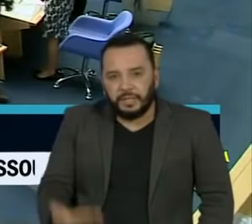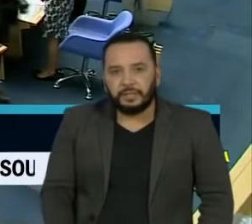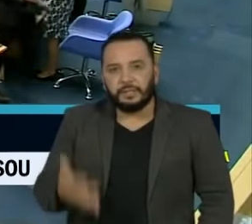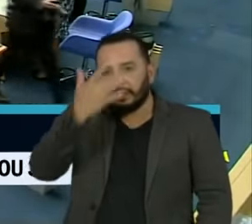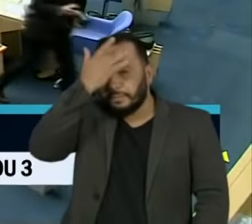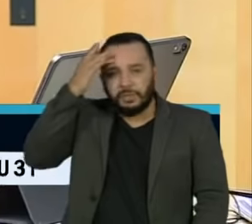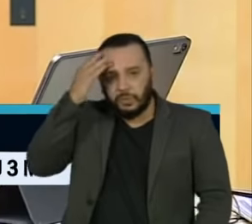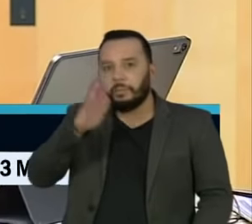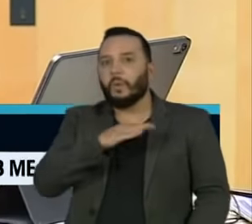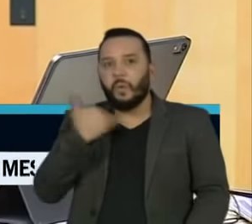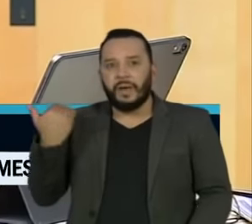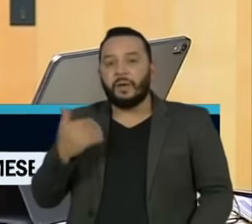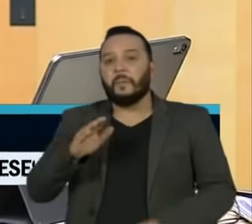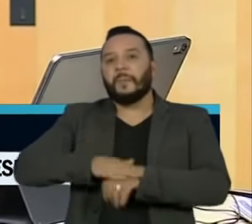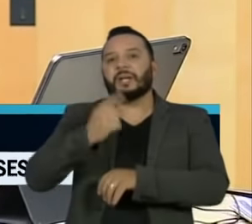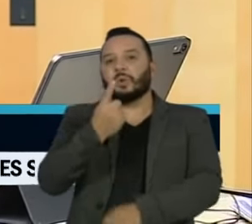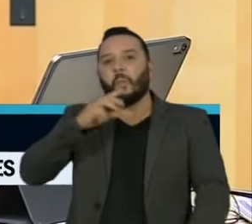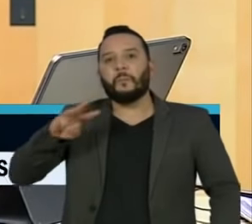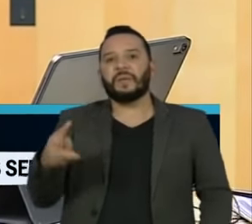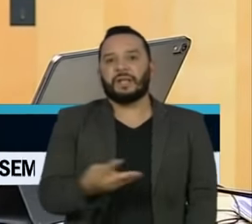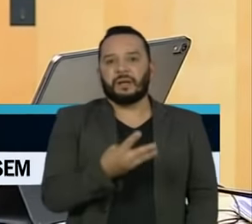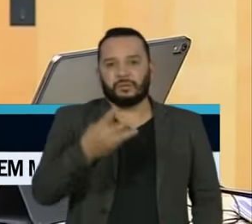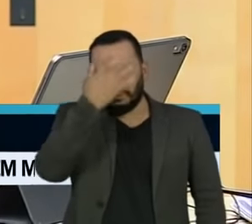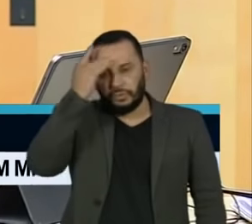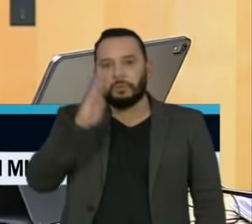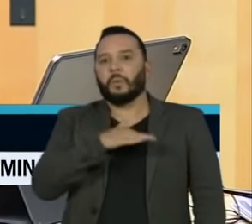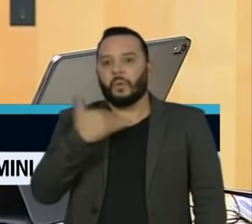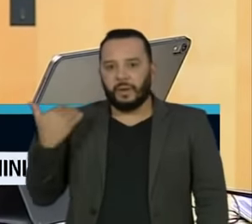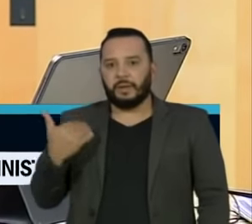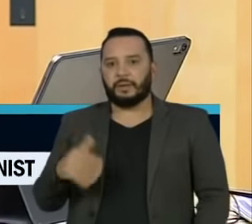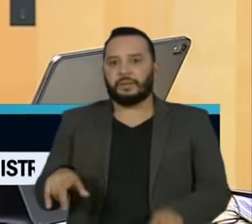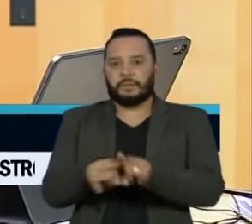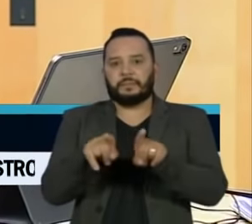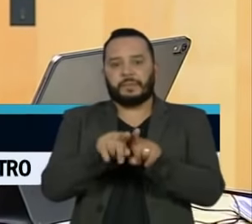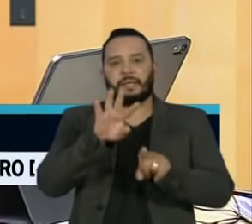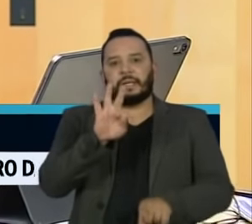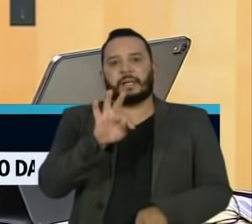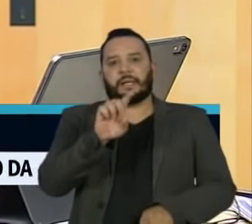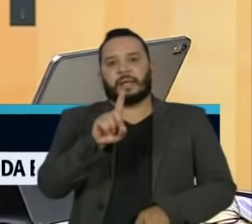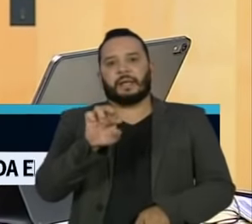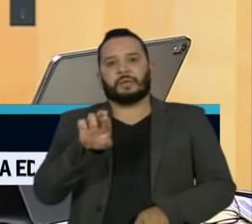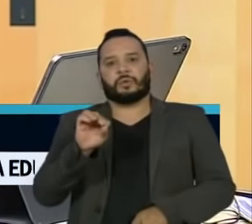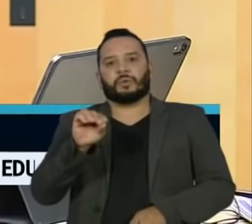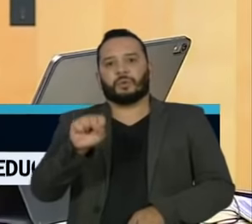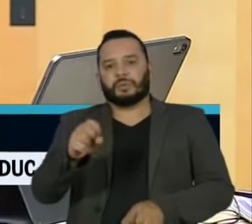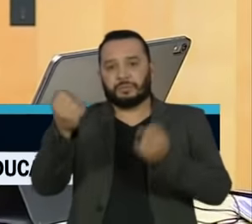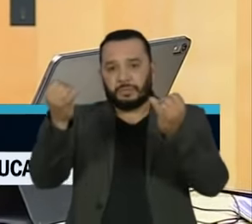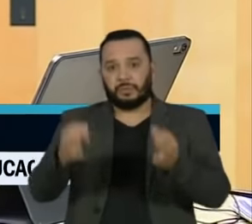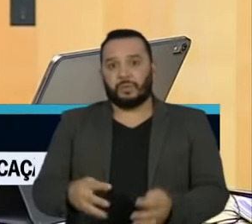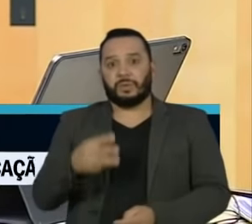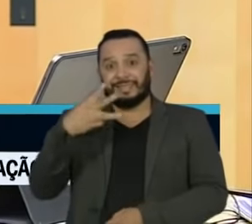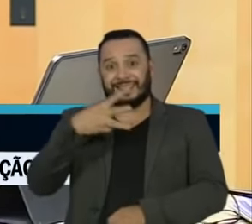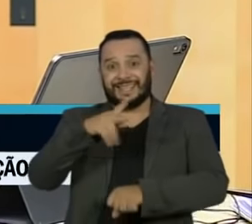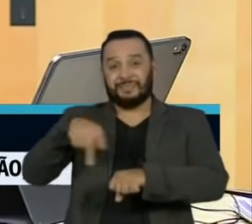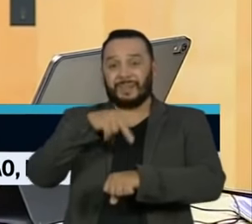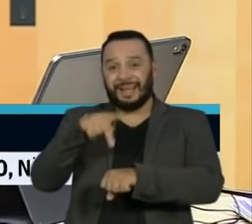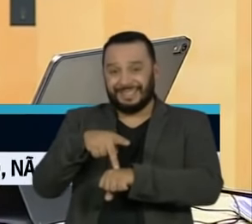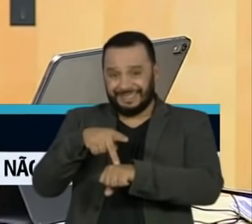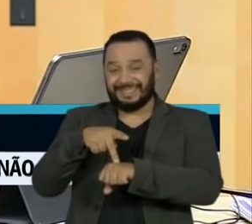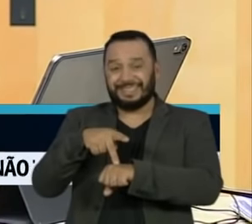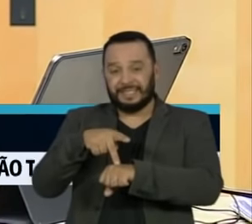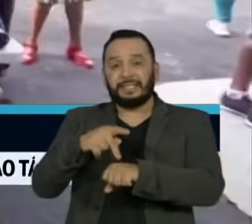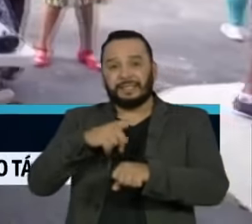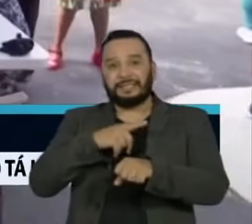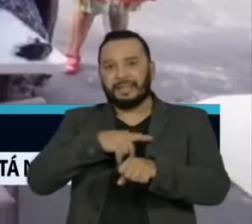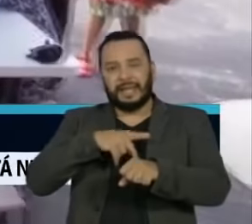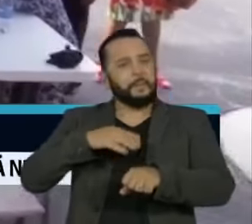mais de um milhão. Tedros Adhanom também lembrou que apenas três países concentram metade dos casos